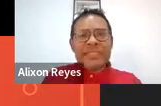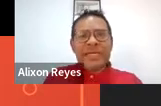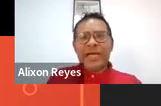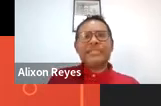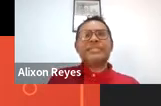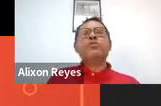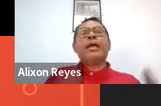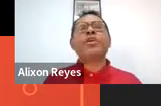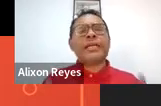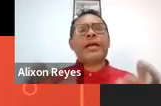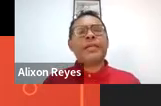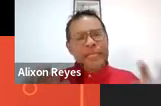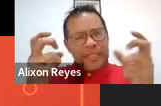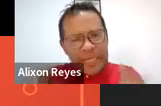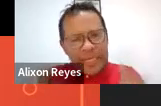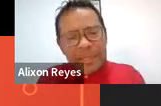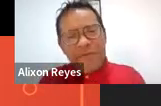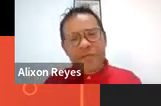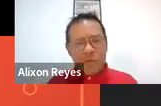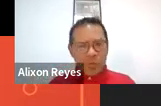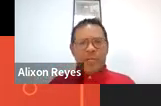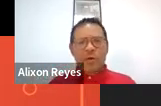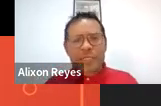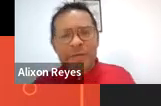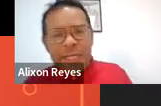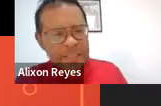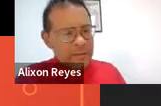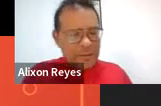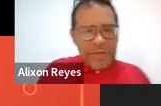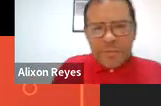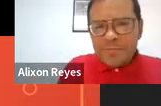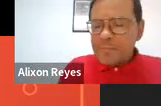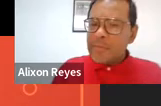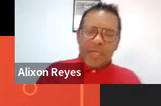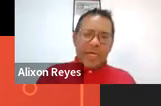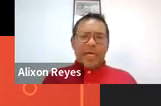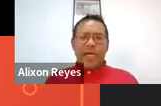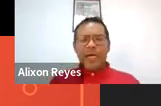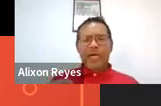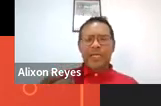enfrenta ante uma lógica binária. a que me refiro com uma lógica binária? Bom,